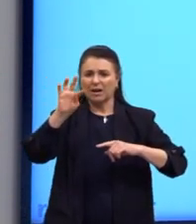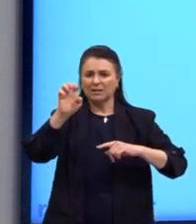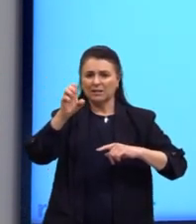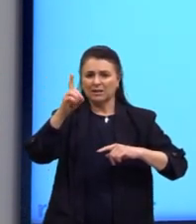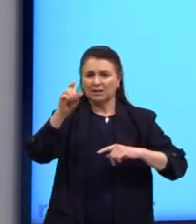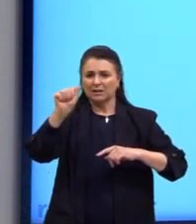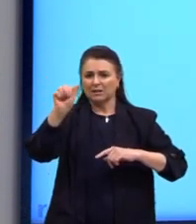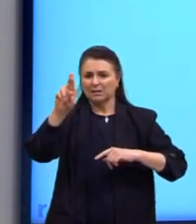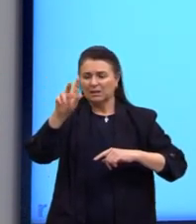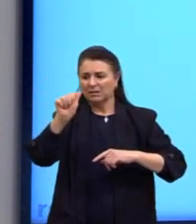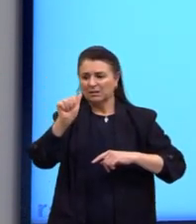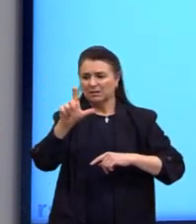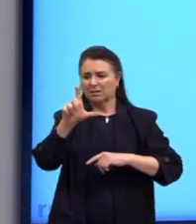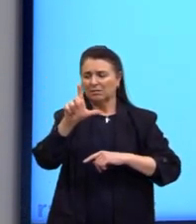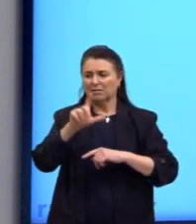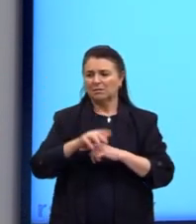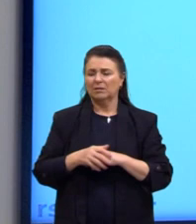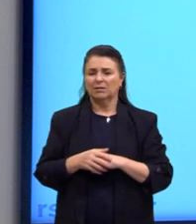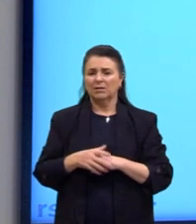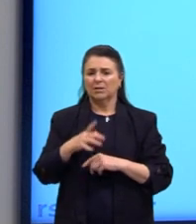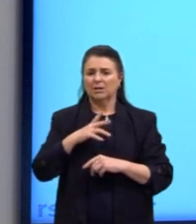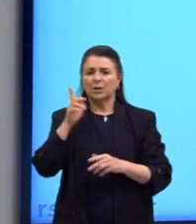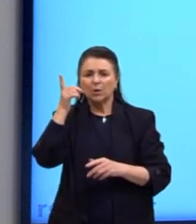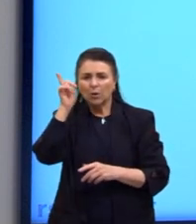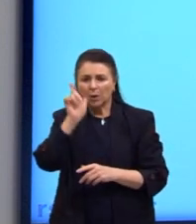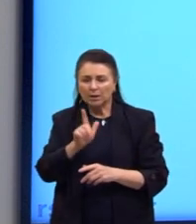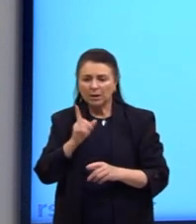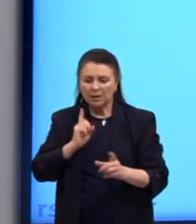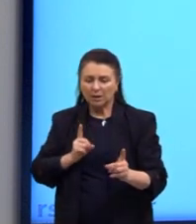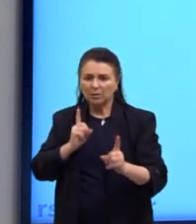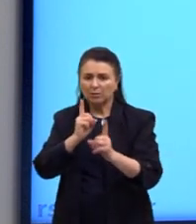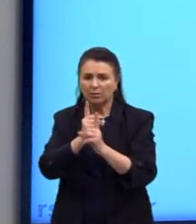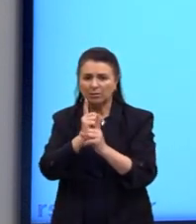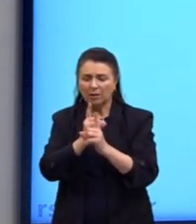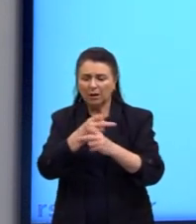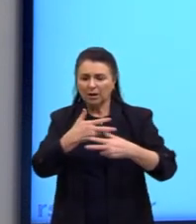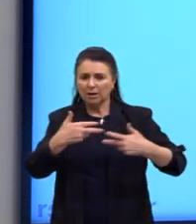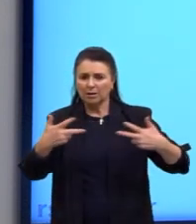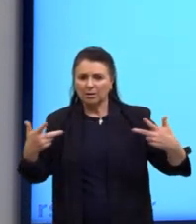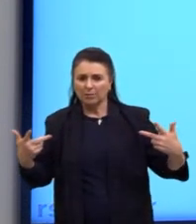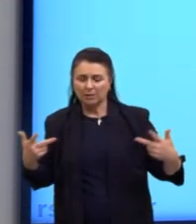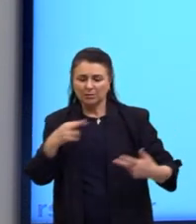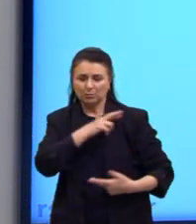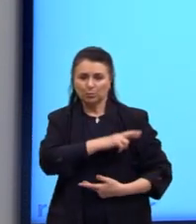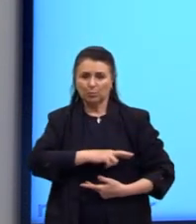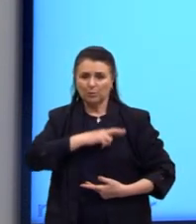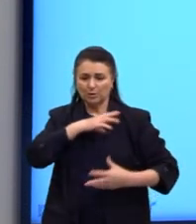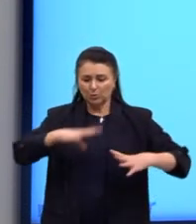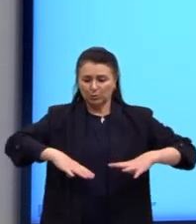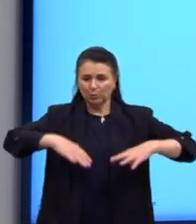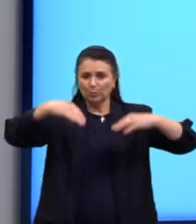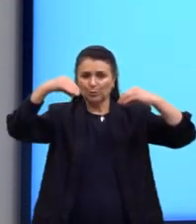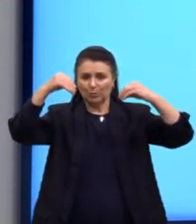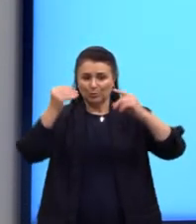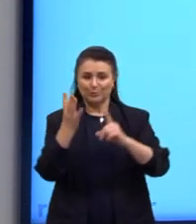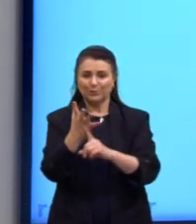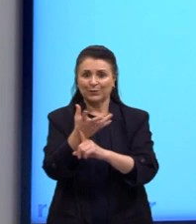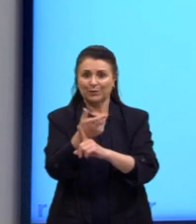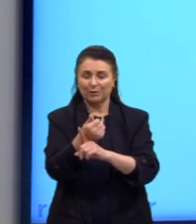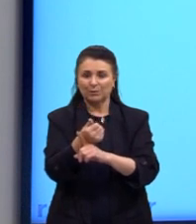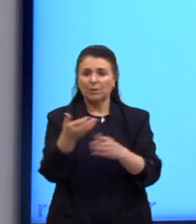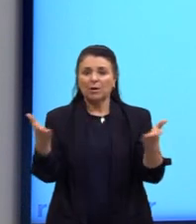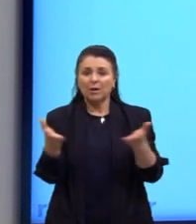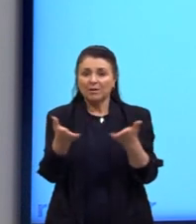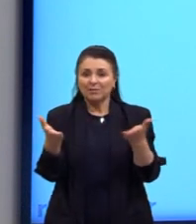tente dar uma observada se você consegue encontrar alimentos da arte romântica ou da arte gótica. Claro que, atualmente,